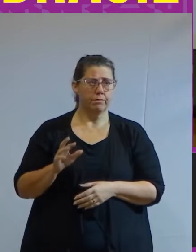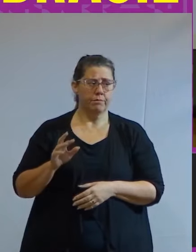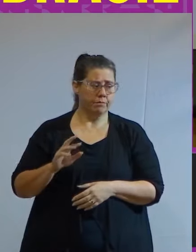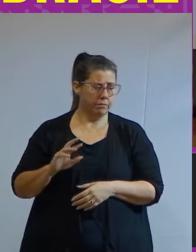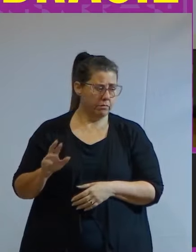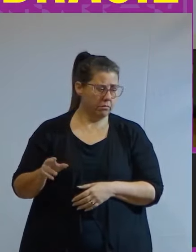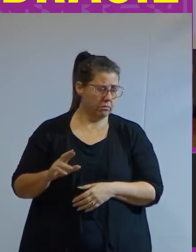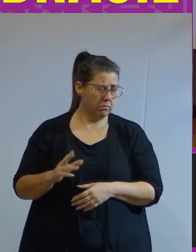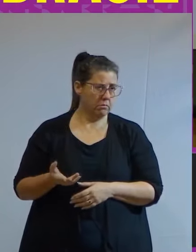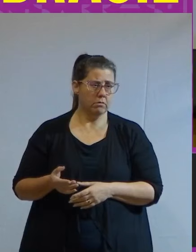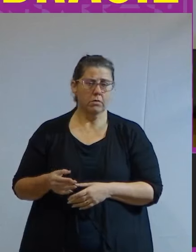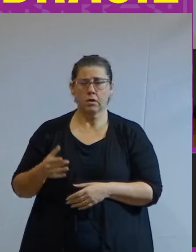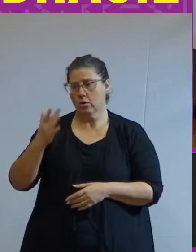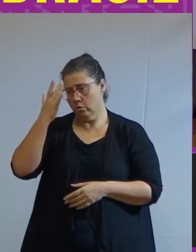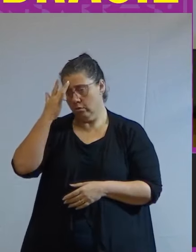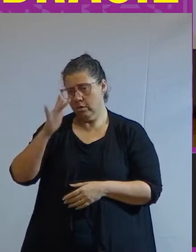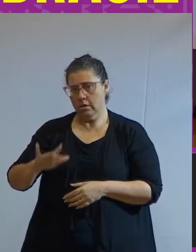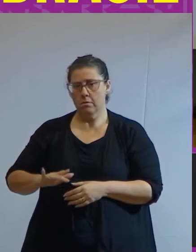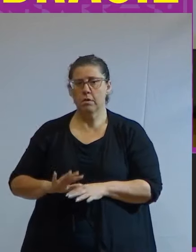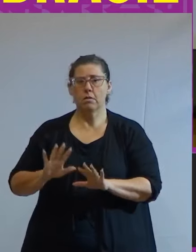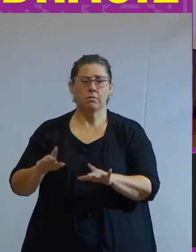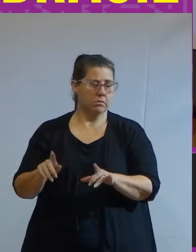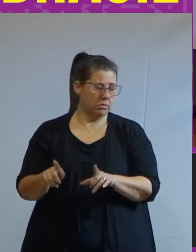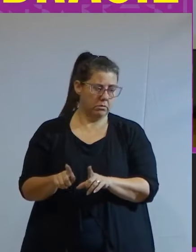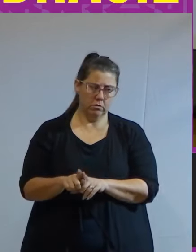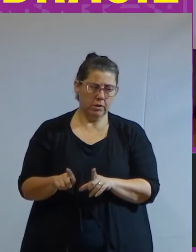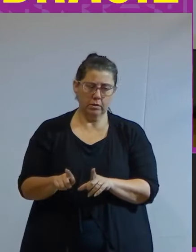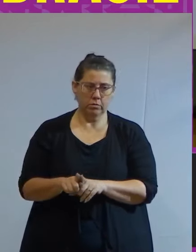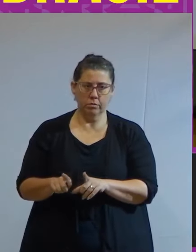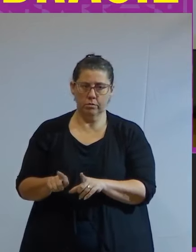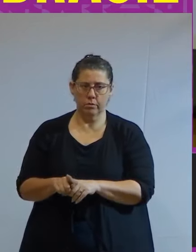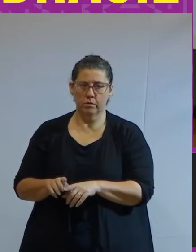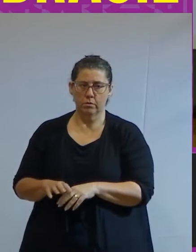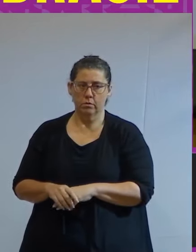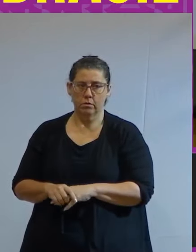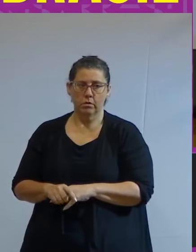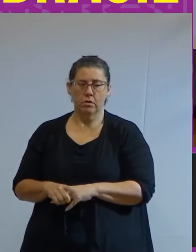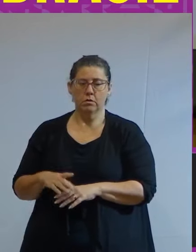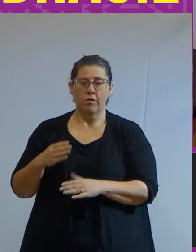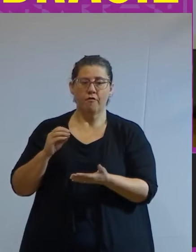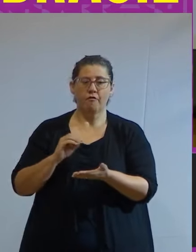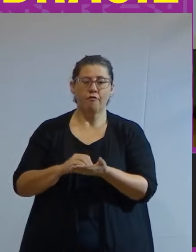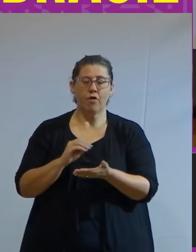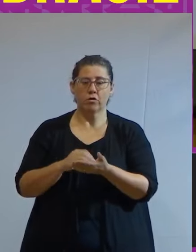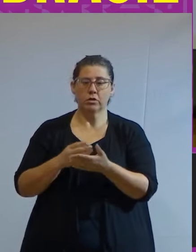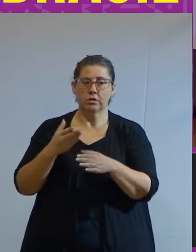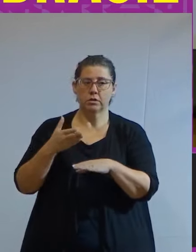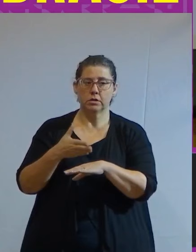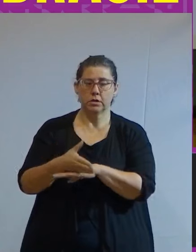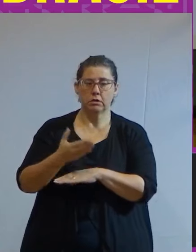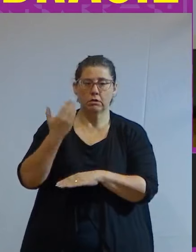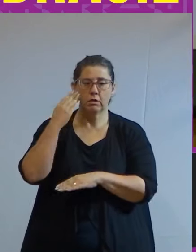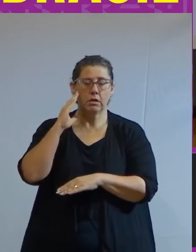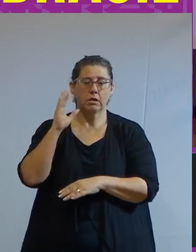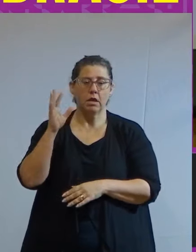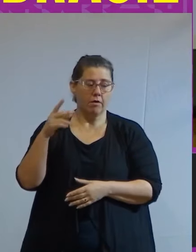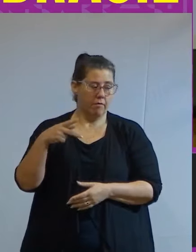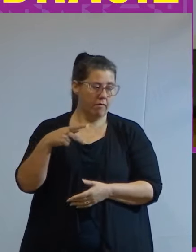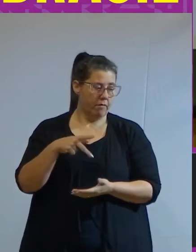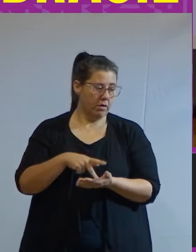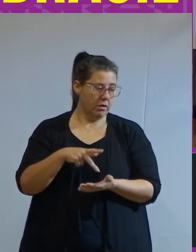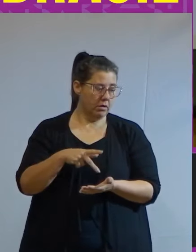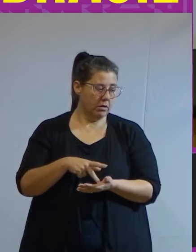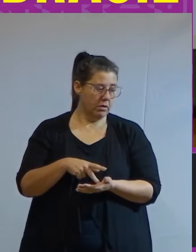saber ou algo do tipo também tem a ver mas essa falta de acesso de entender a sua realidade e